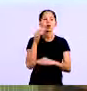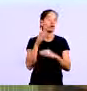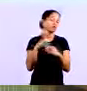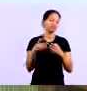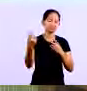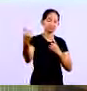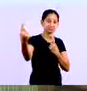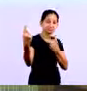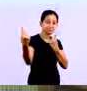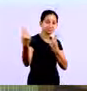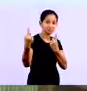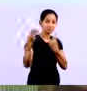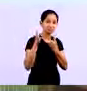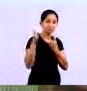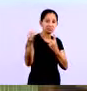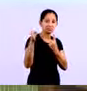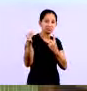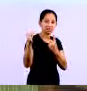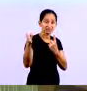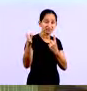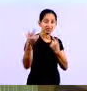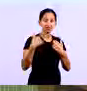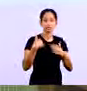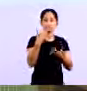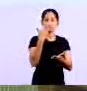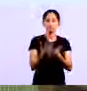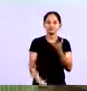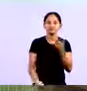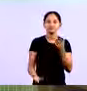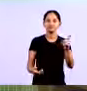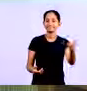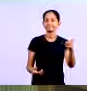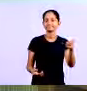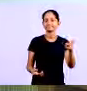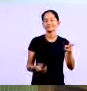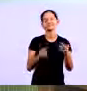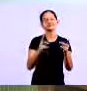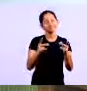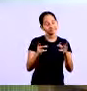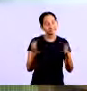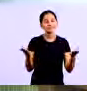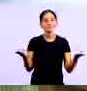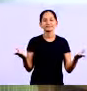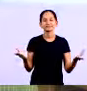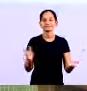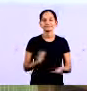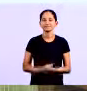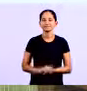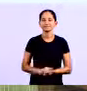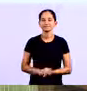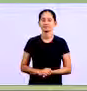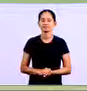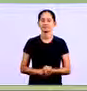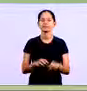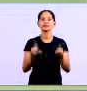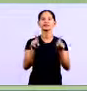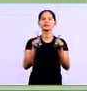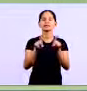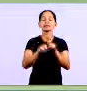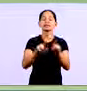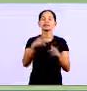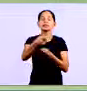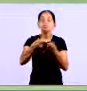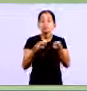concorrente Também Ou aquele Que está perdendo o cliente Está perdendo de vender Para controlar Os custos da empresa